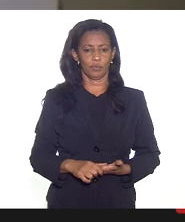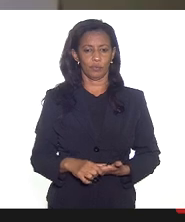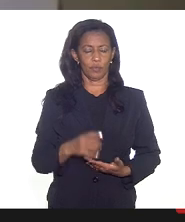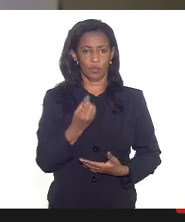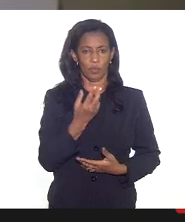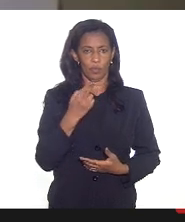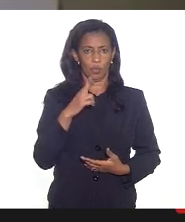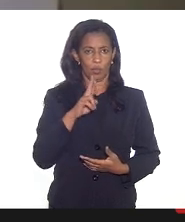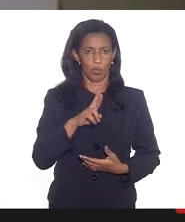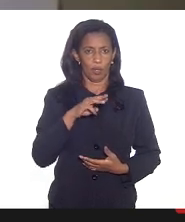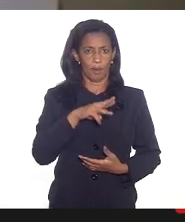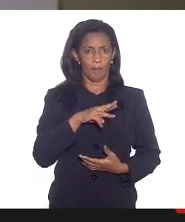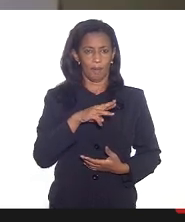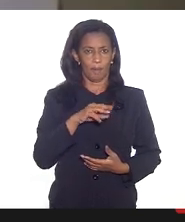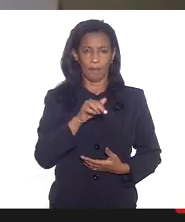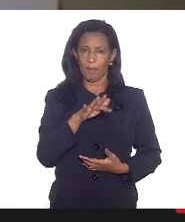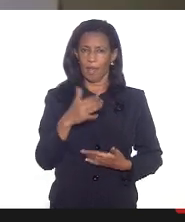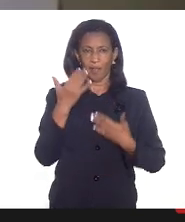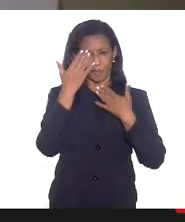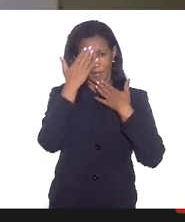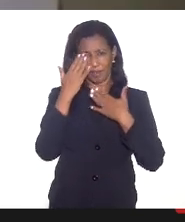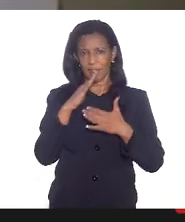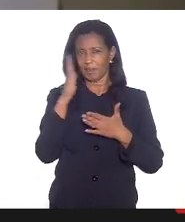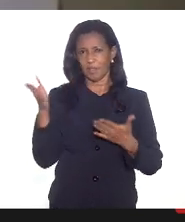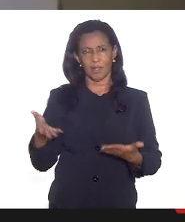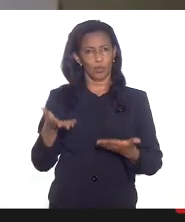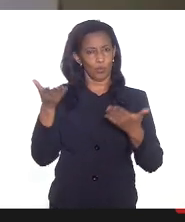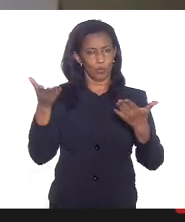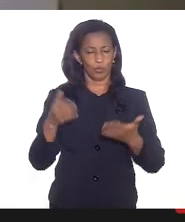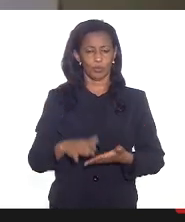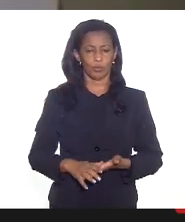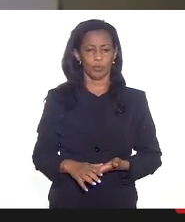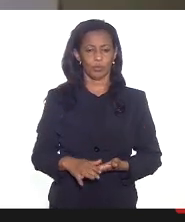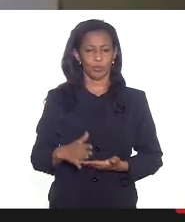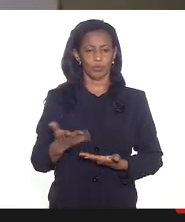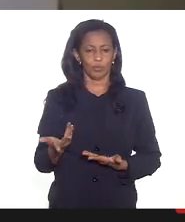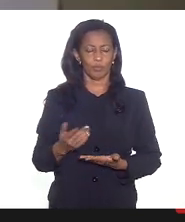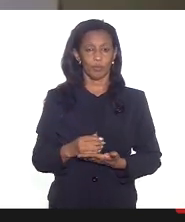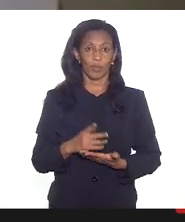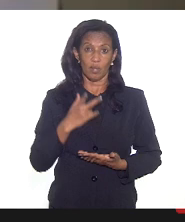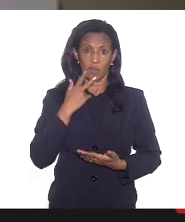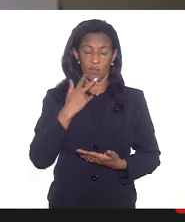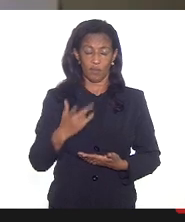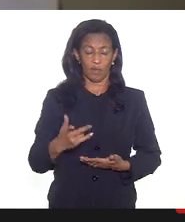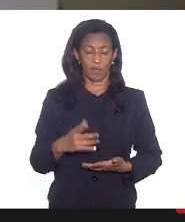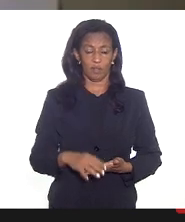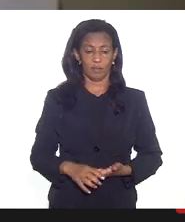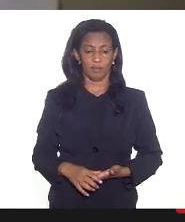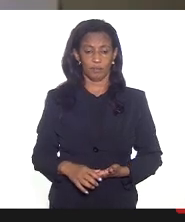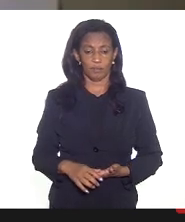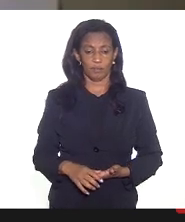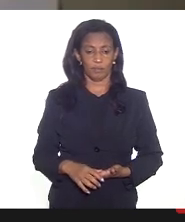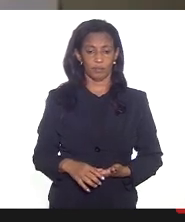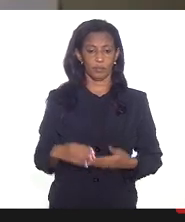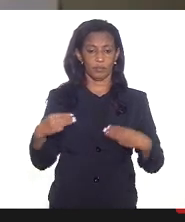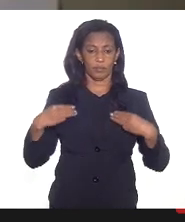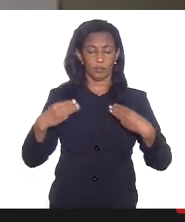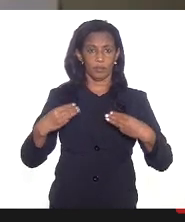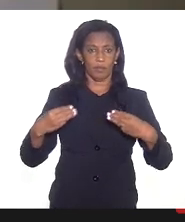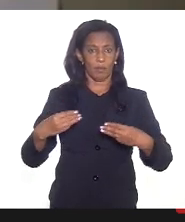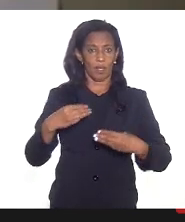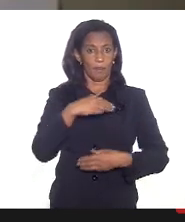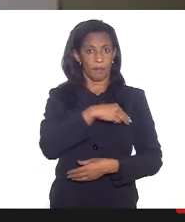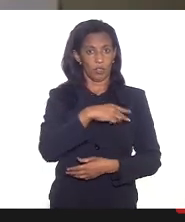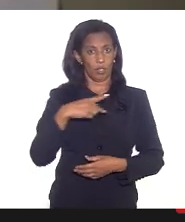doutora Marta Rocha eu agradeço a todos os demais gostaríamos de dizer que o Ministério Público vem